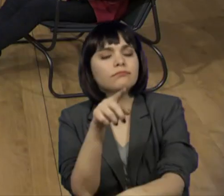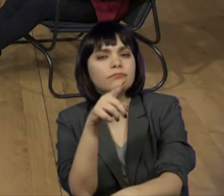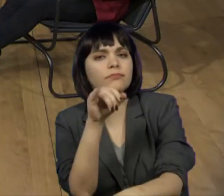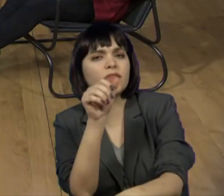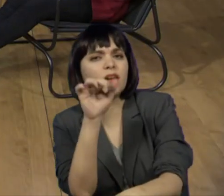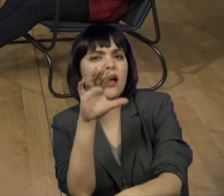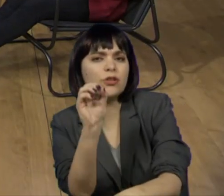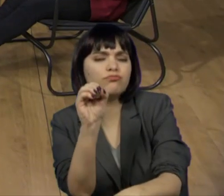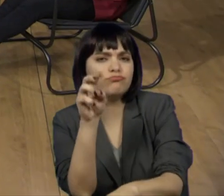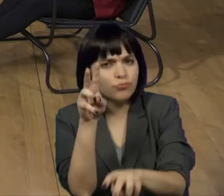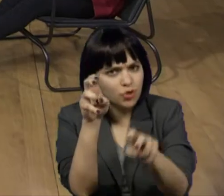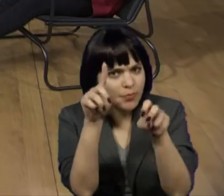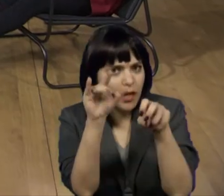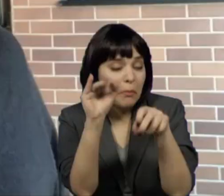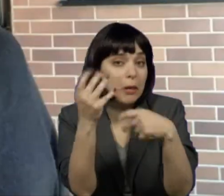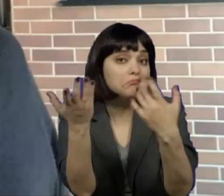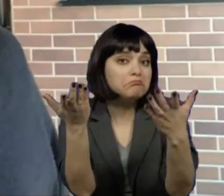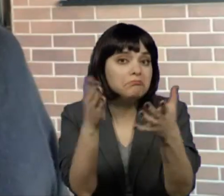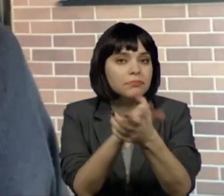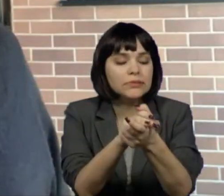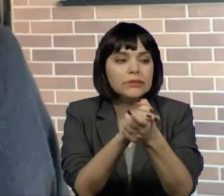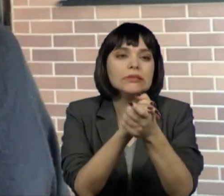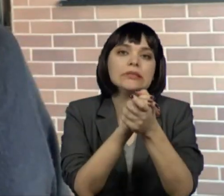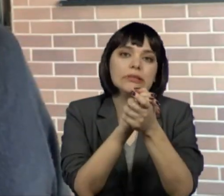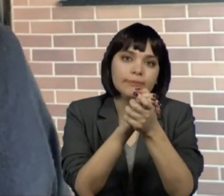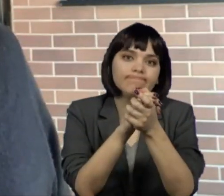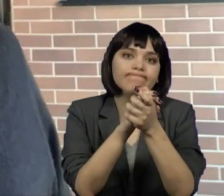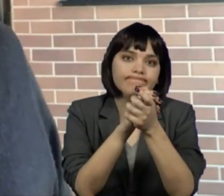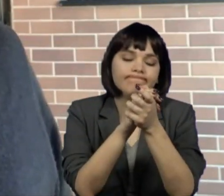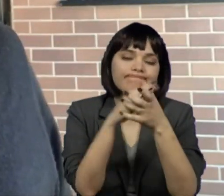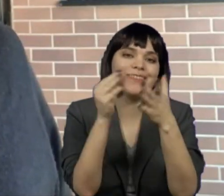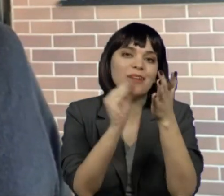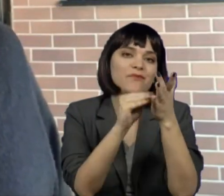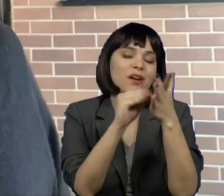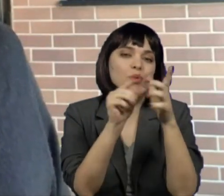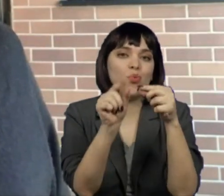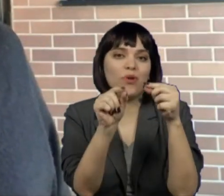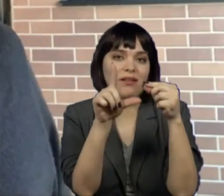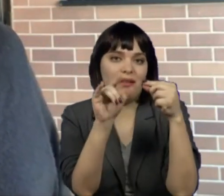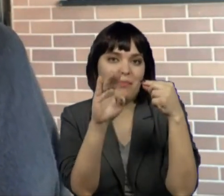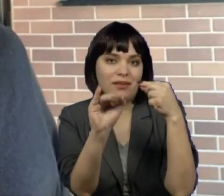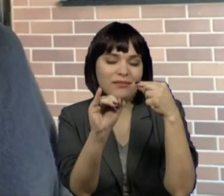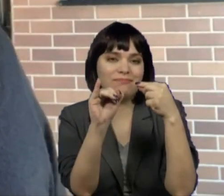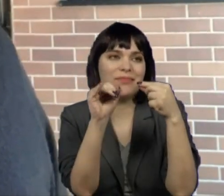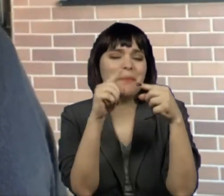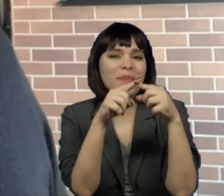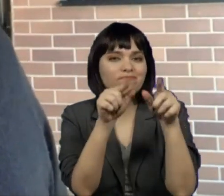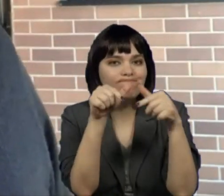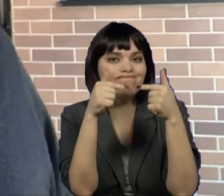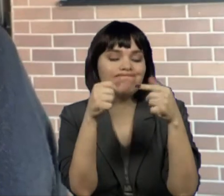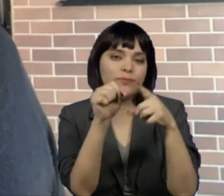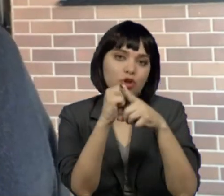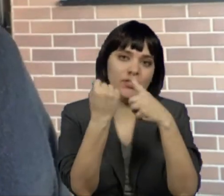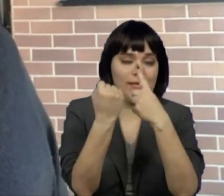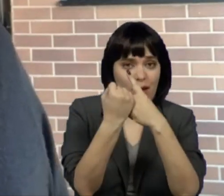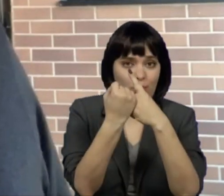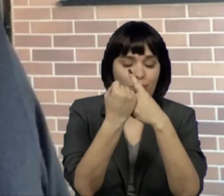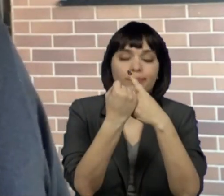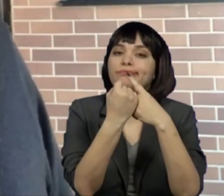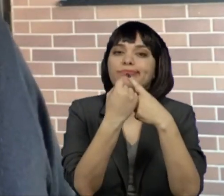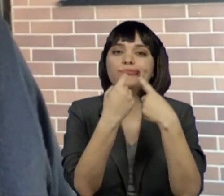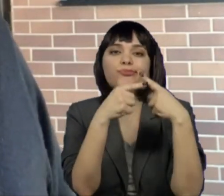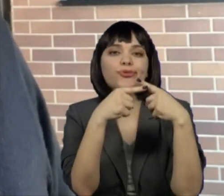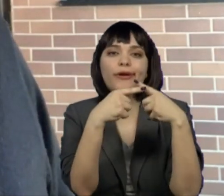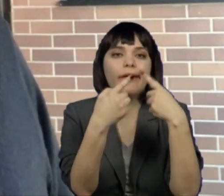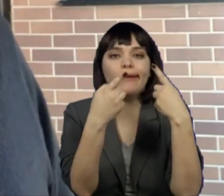Jairo, ainda sobre essa questão da LBI? O que falta da nossa lei hoje, a Lei Brasileira da Inclusão, é um pouco mais de engajamento social, a meu ver.